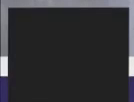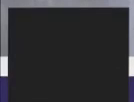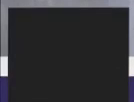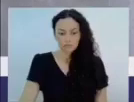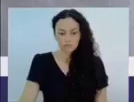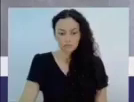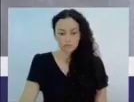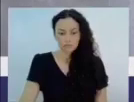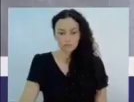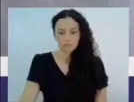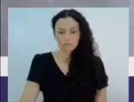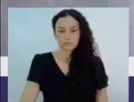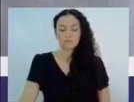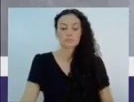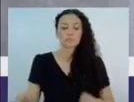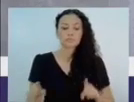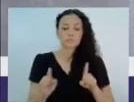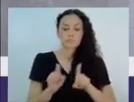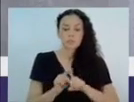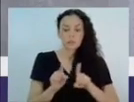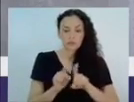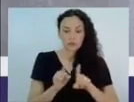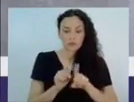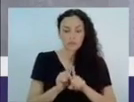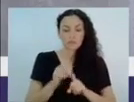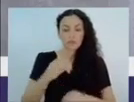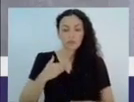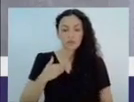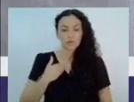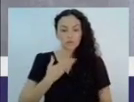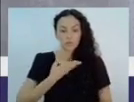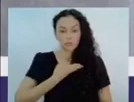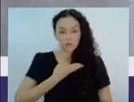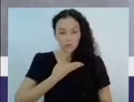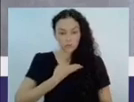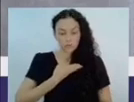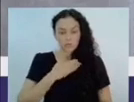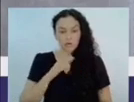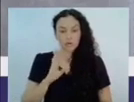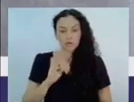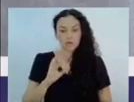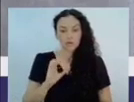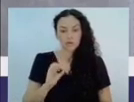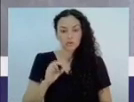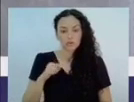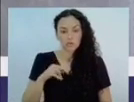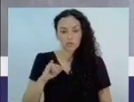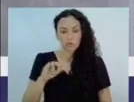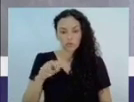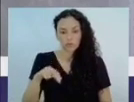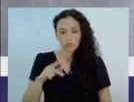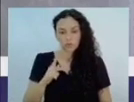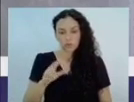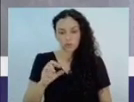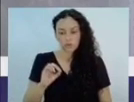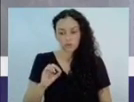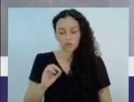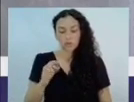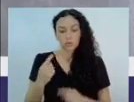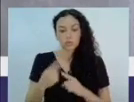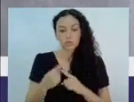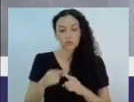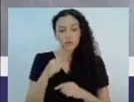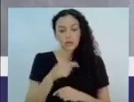E também do meu compadre, Toninho, a qual ele acha bastante